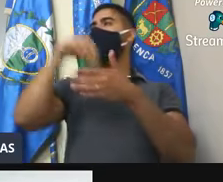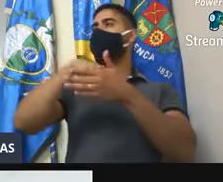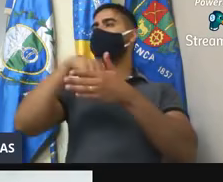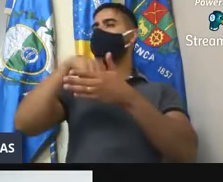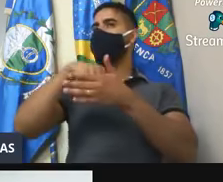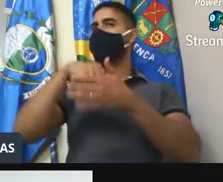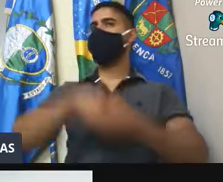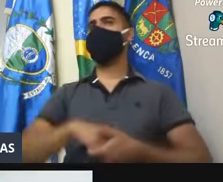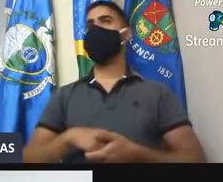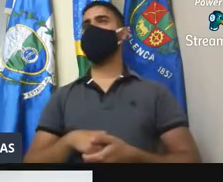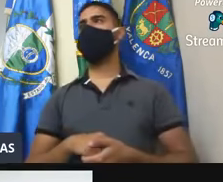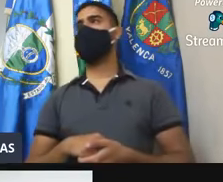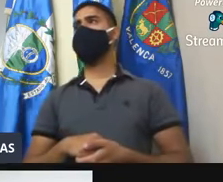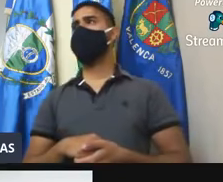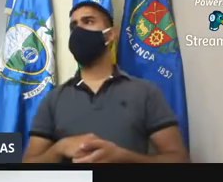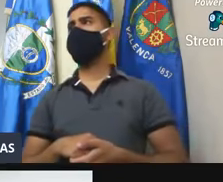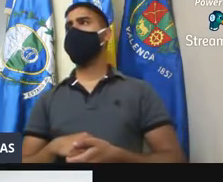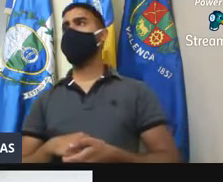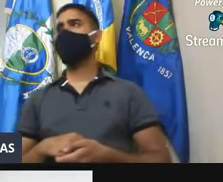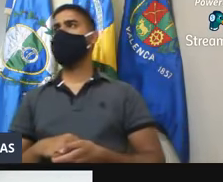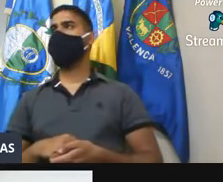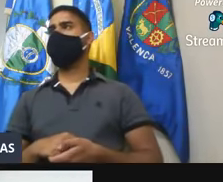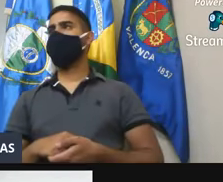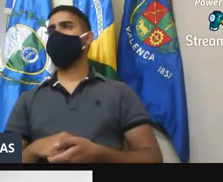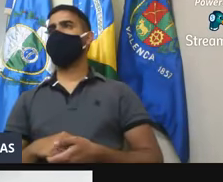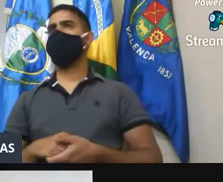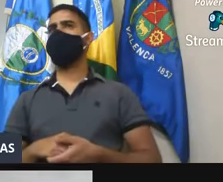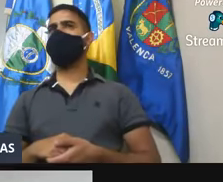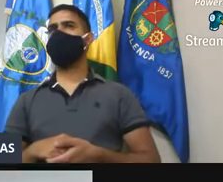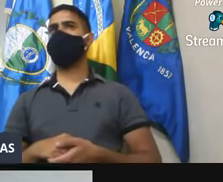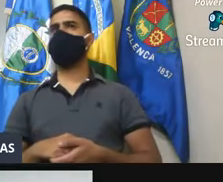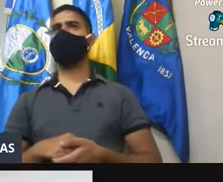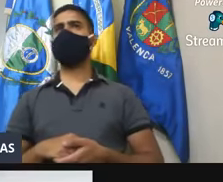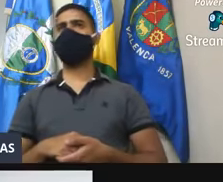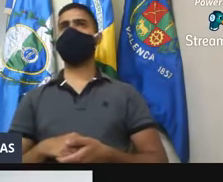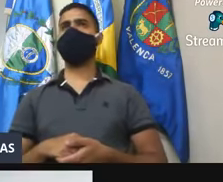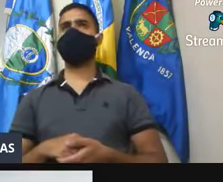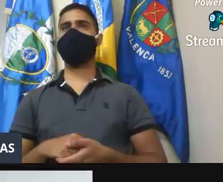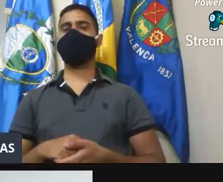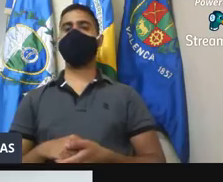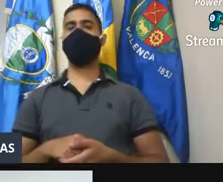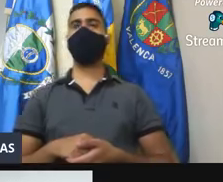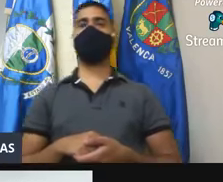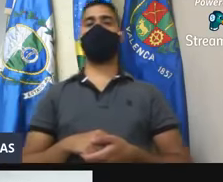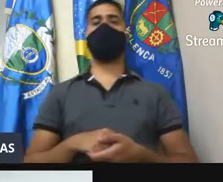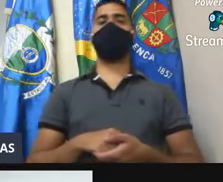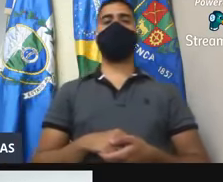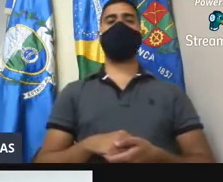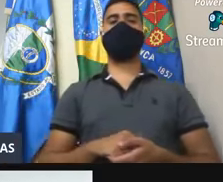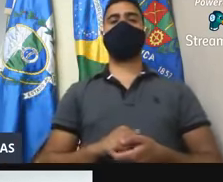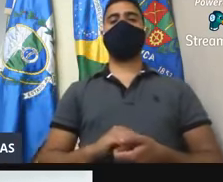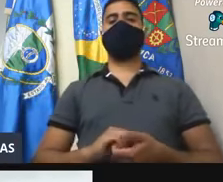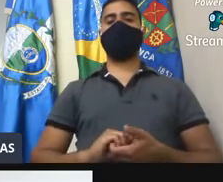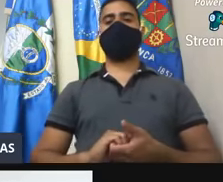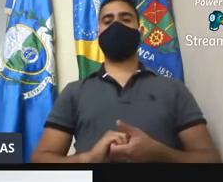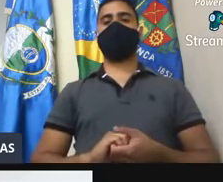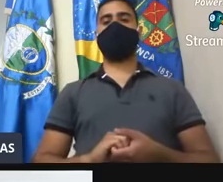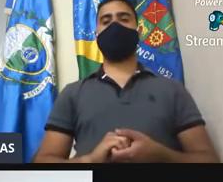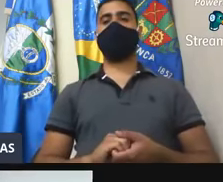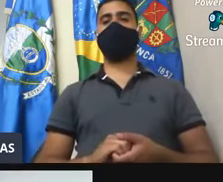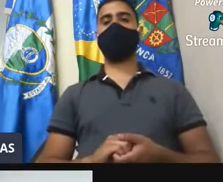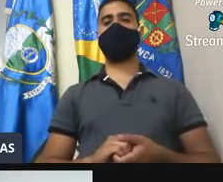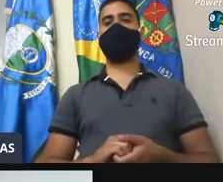simples. Doutor Luiz Saulo Breves Balha. Aprovo. David Barbosa Nogueira. Aprovo. Fabiano Vasco Marcelo. Aprovo.